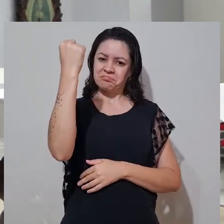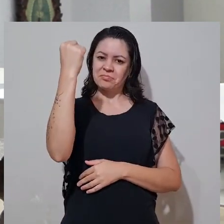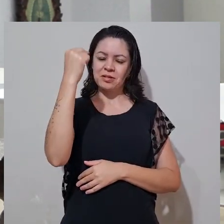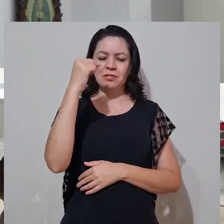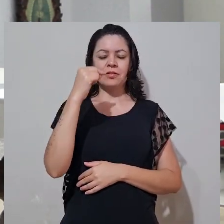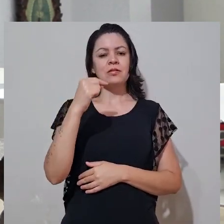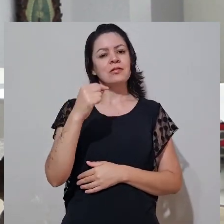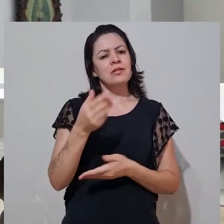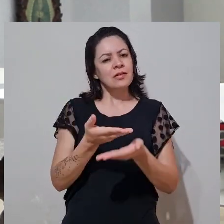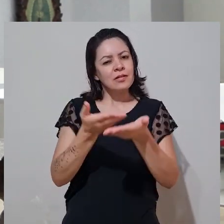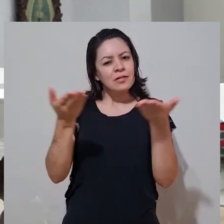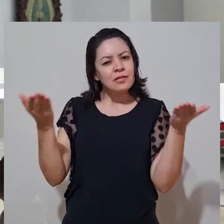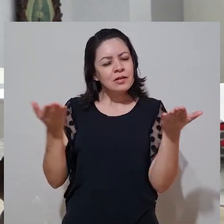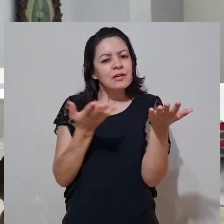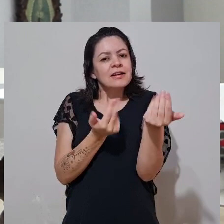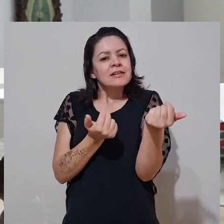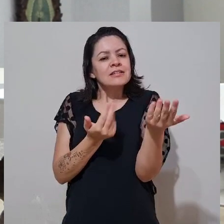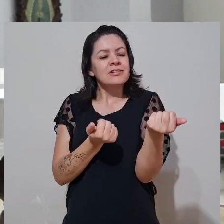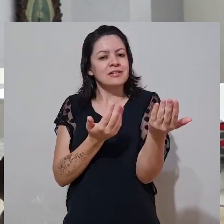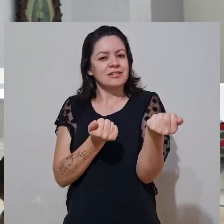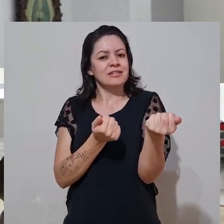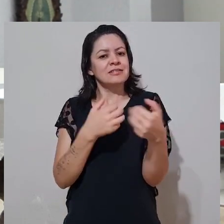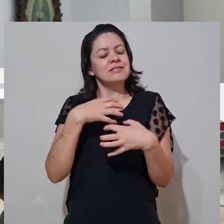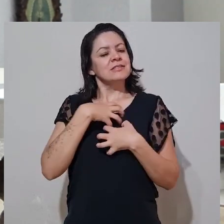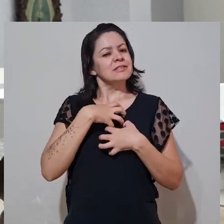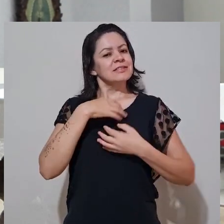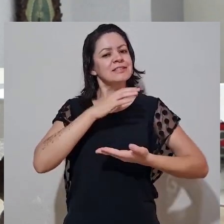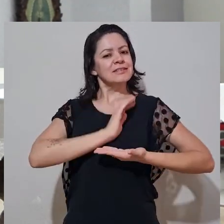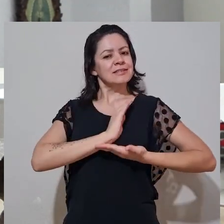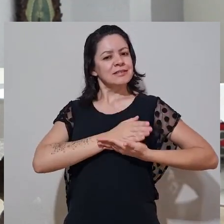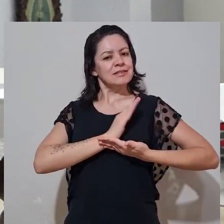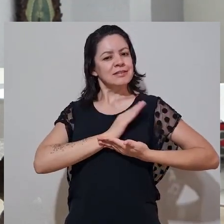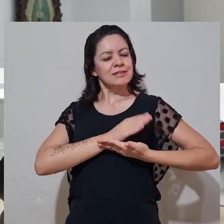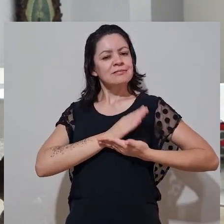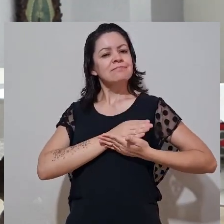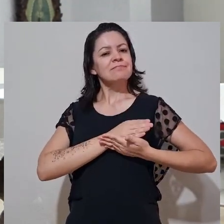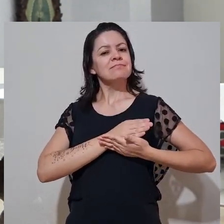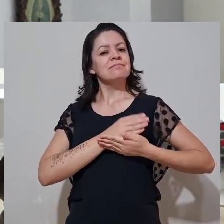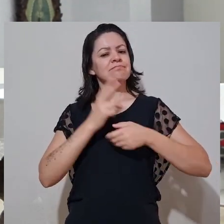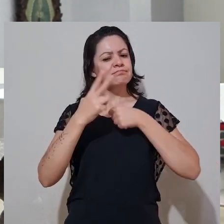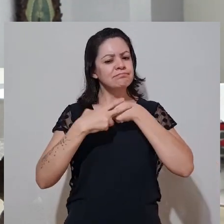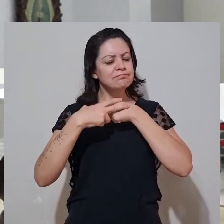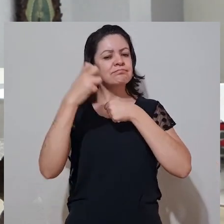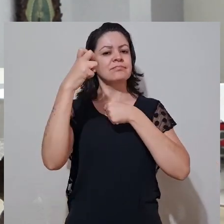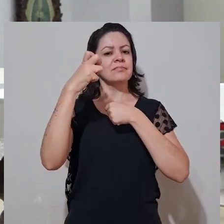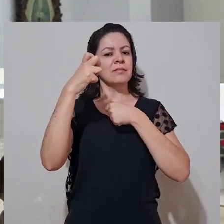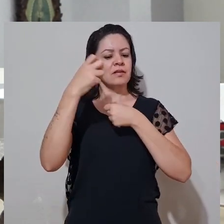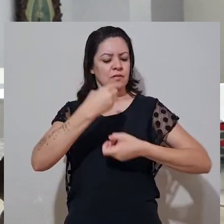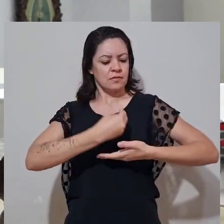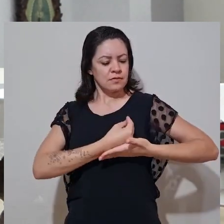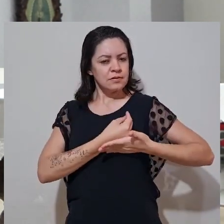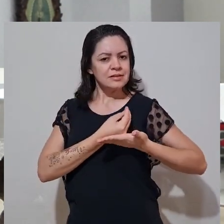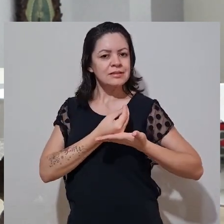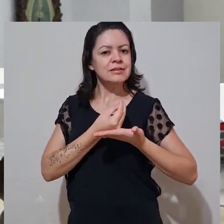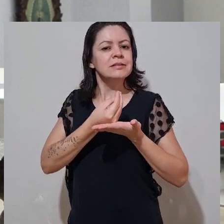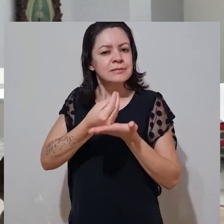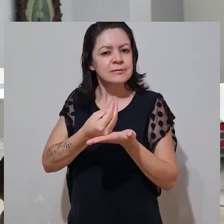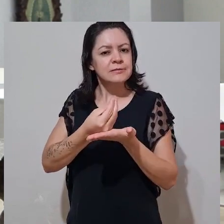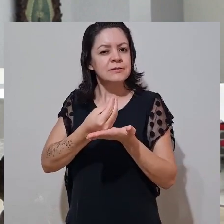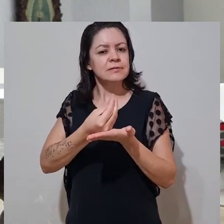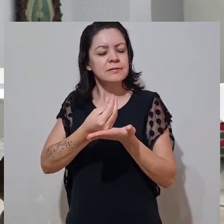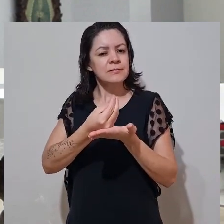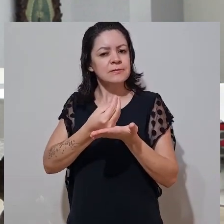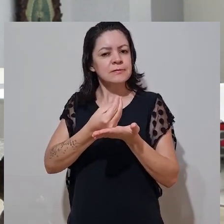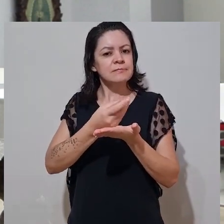sou muito feliz naquilo que o Senhor escolheu para mim. Por isso também deixo aí o convite a todos os jovens que sentem no coração